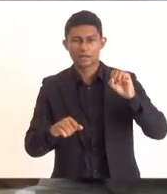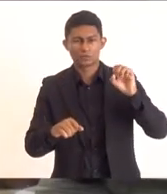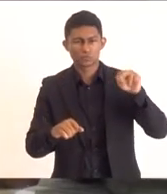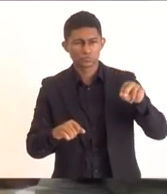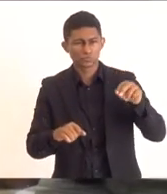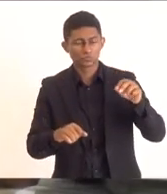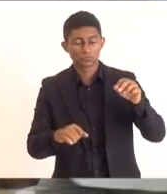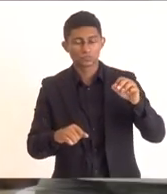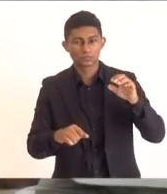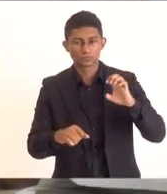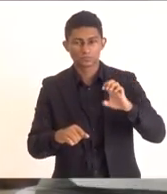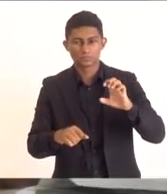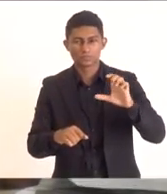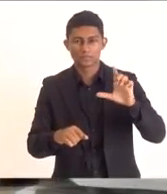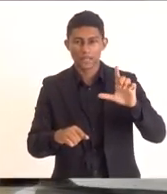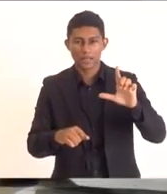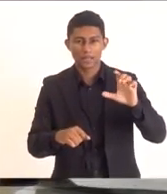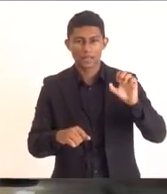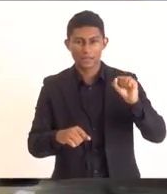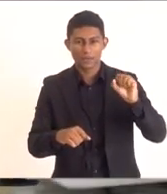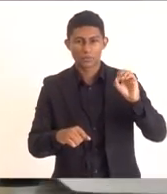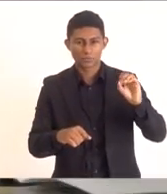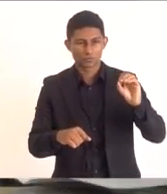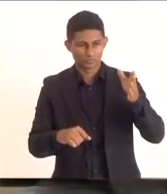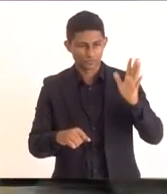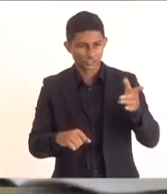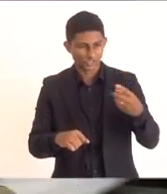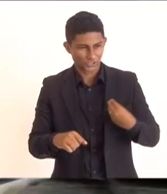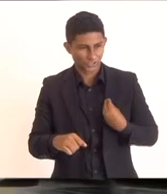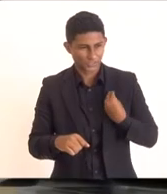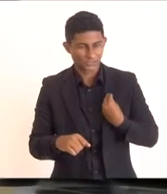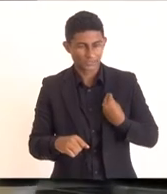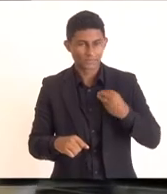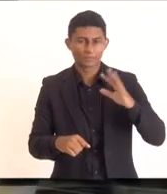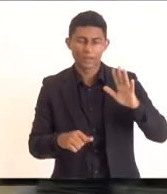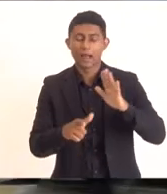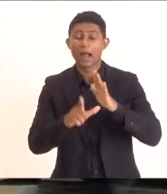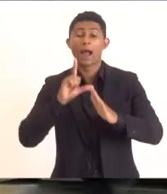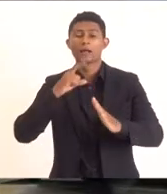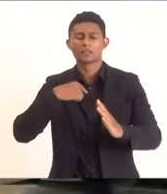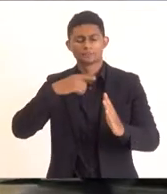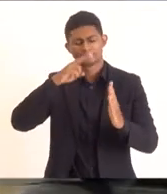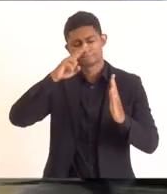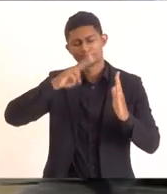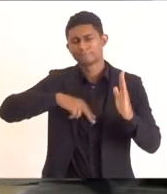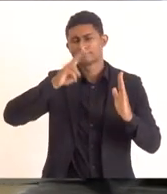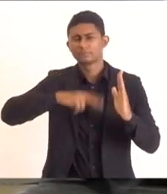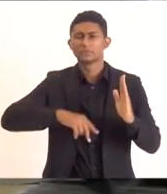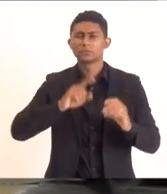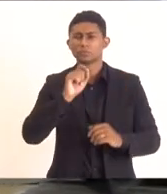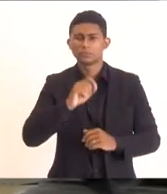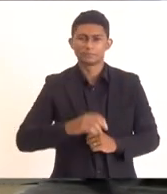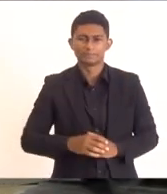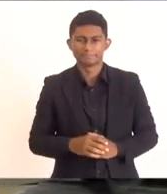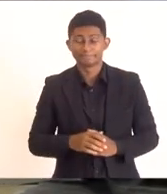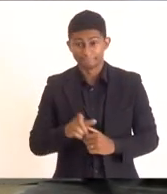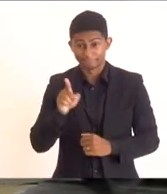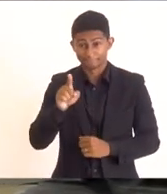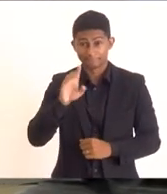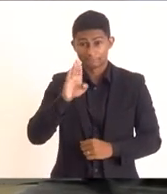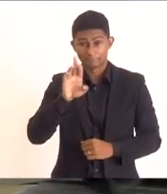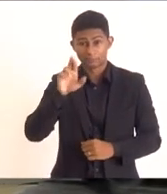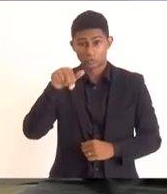ar, mas quero ler aqui uma colocação da Bruna,